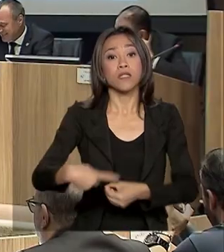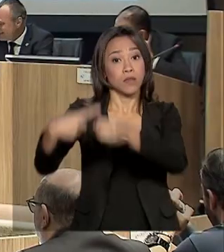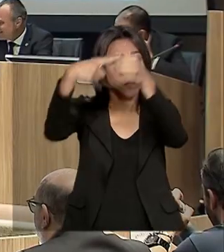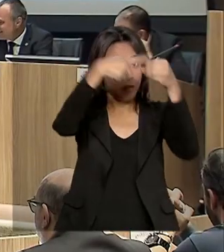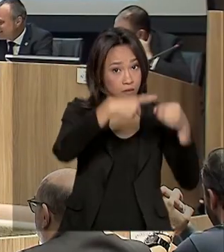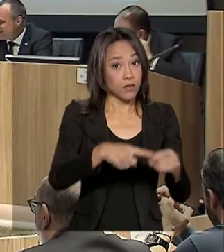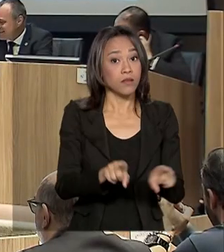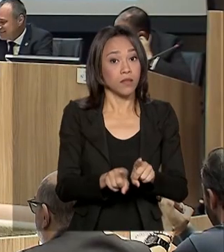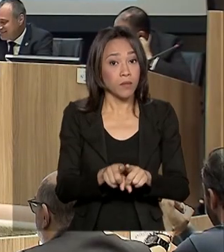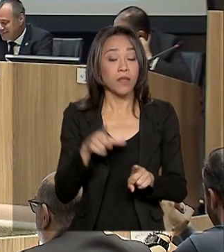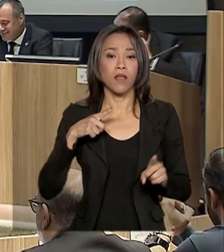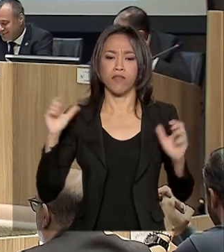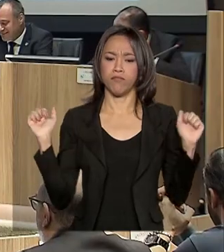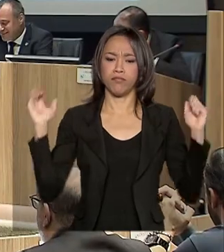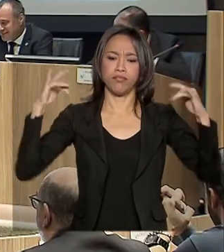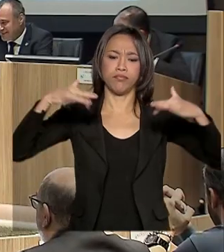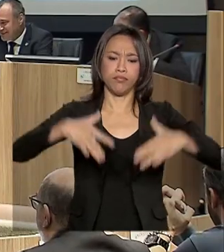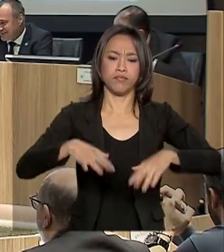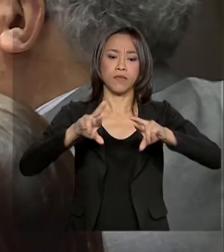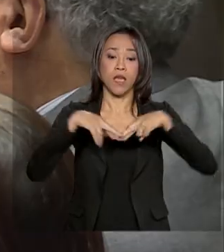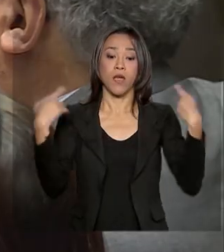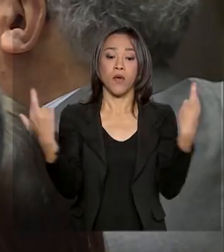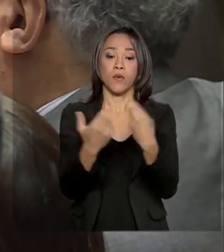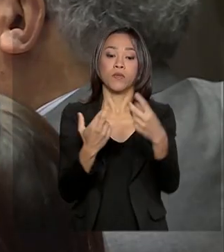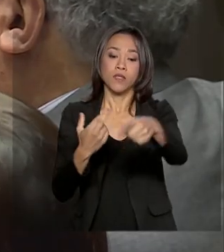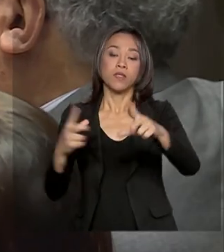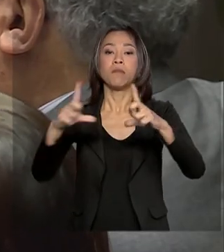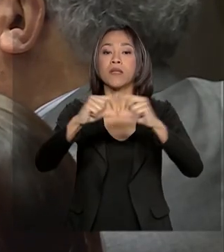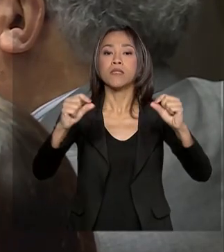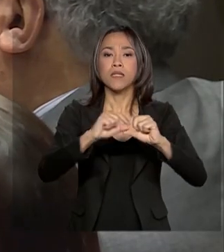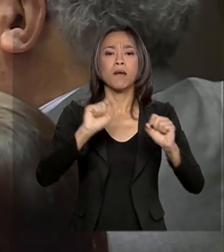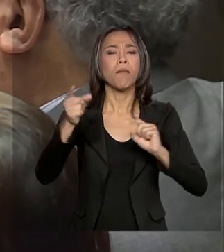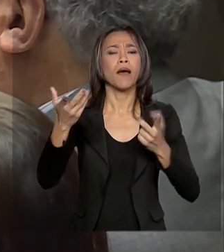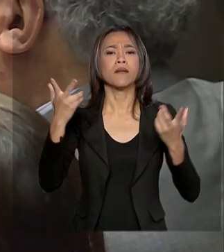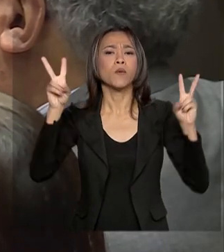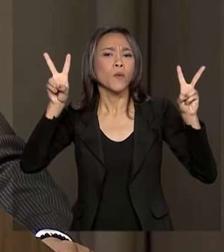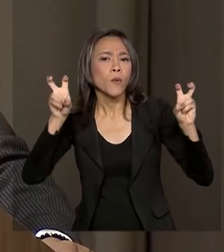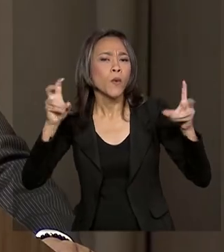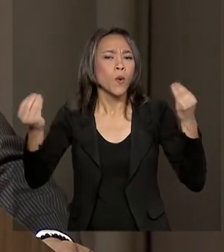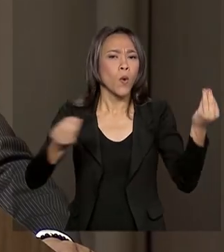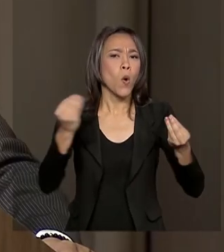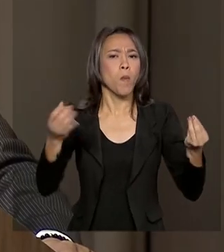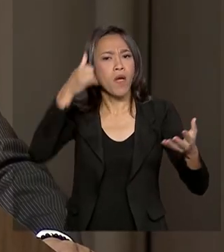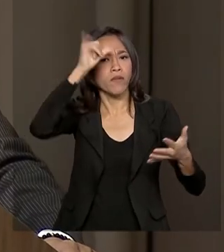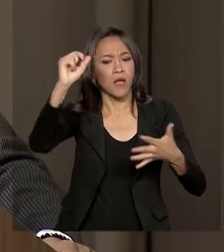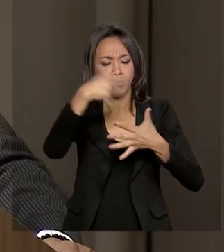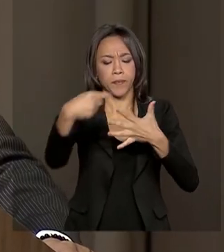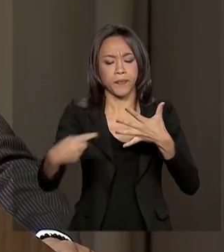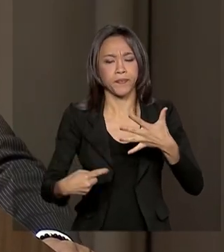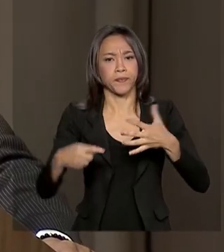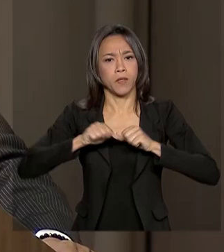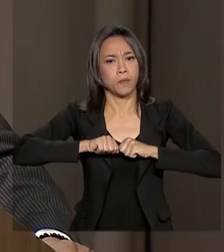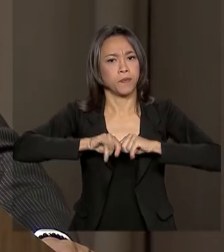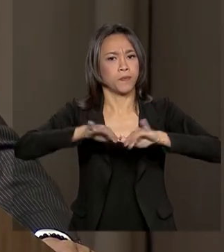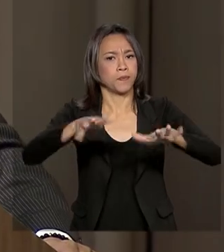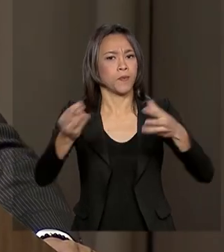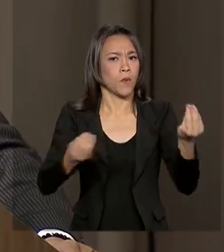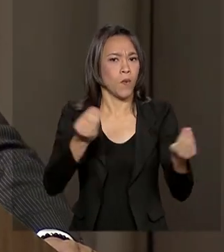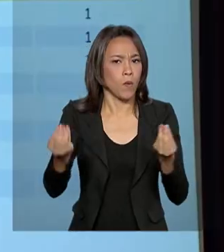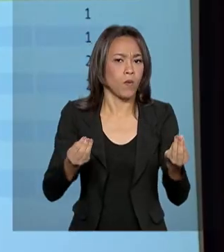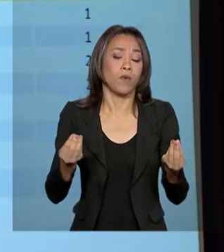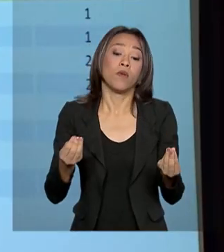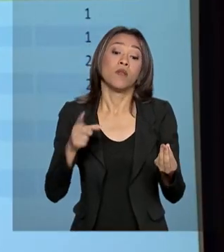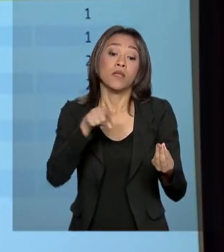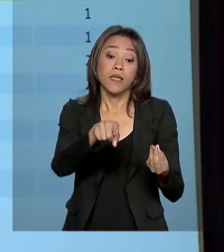se reuniram em Brasília para tratar das ações de prevenção ao coronavírus. Durante o encontro, o Ministério da Saúde